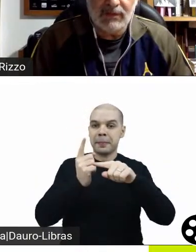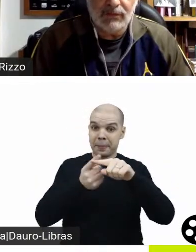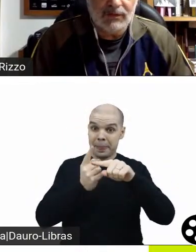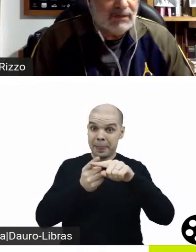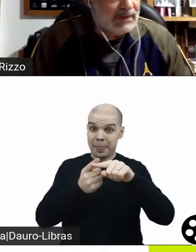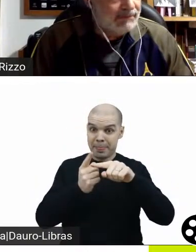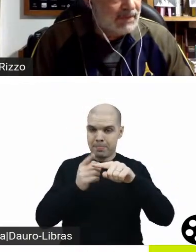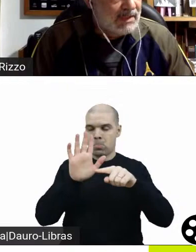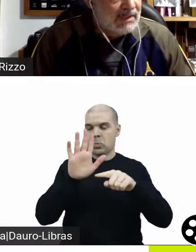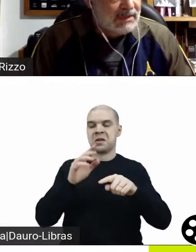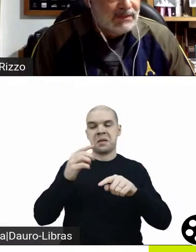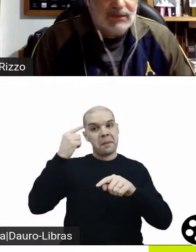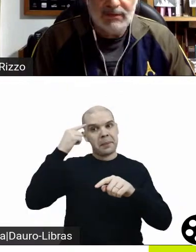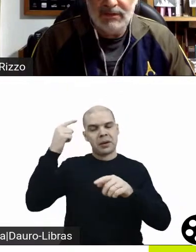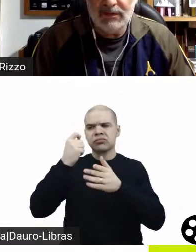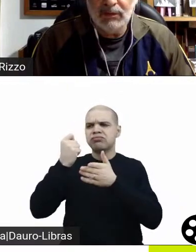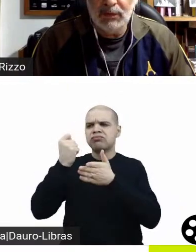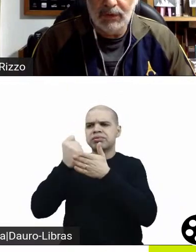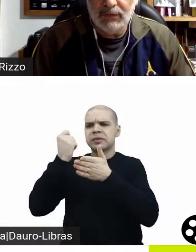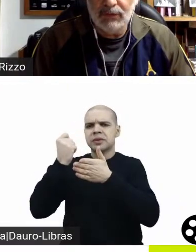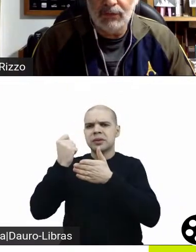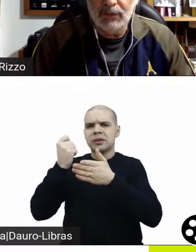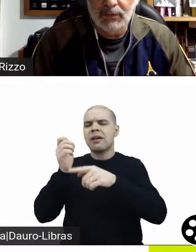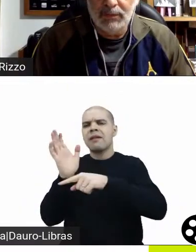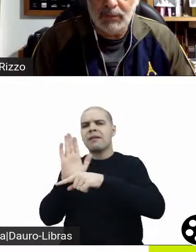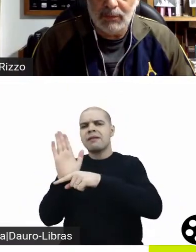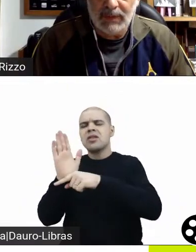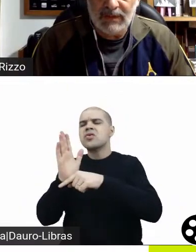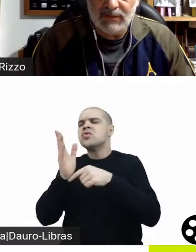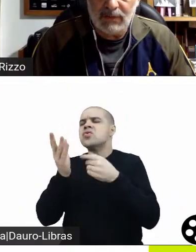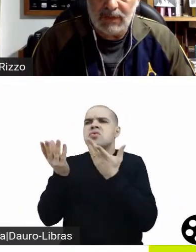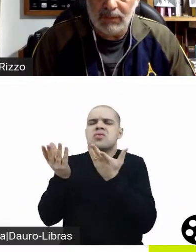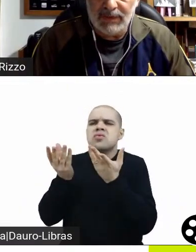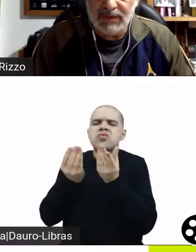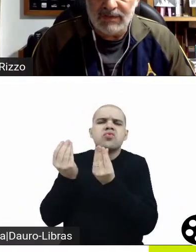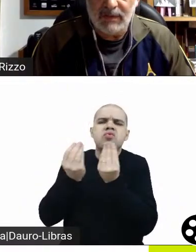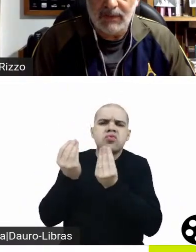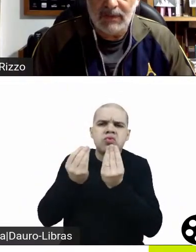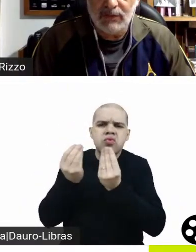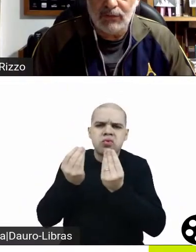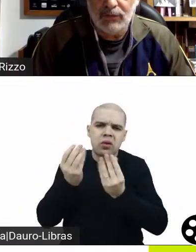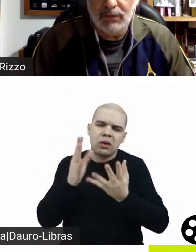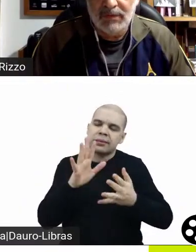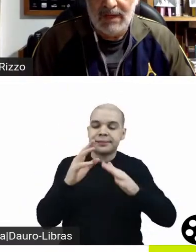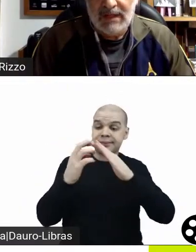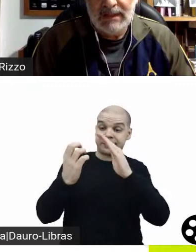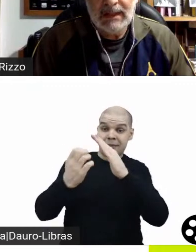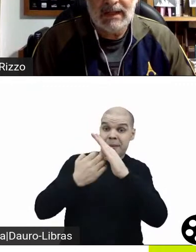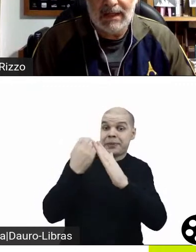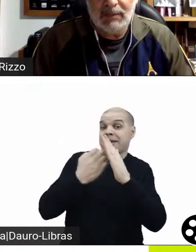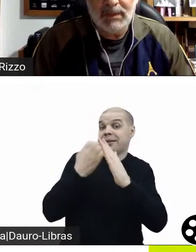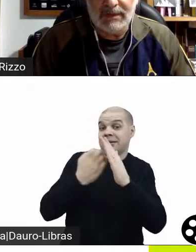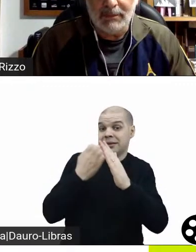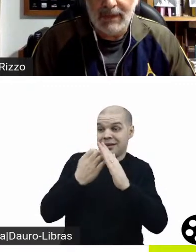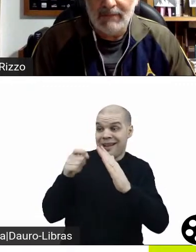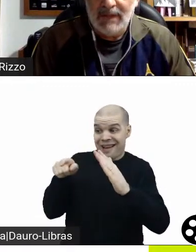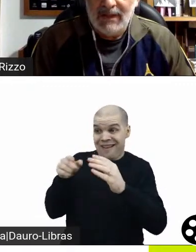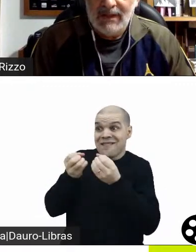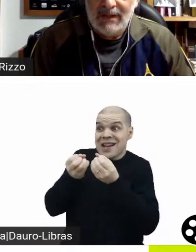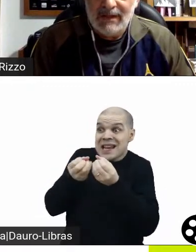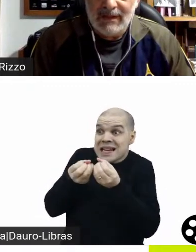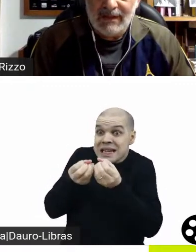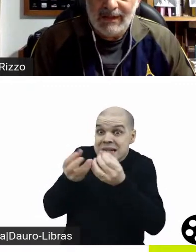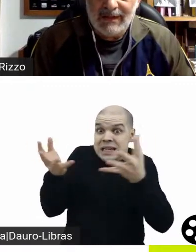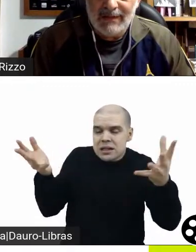classificações aí são as distribuidoras dos filmes, preocupadas com a campanha de lançamento dos filmes. E naquela época também,